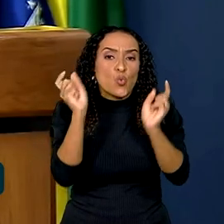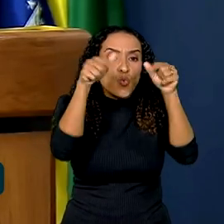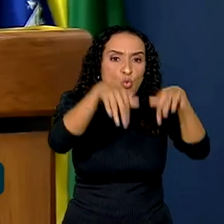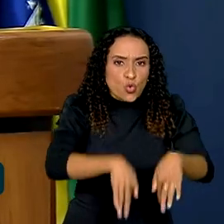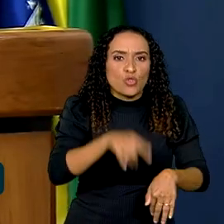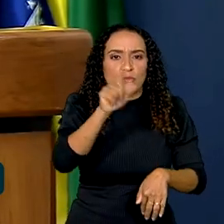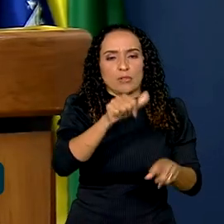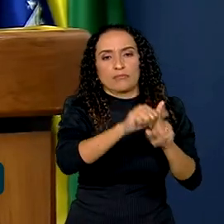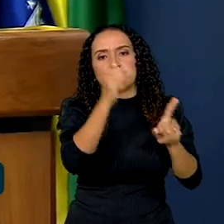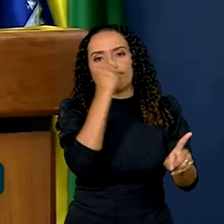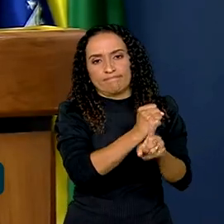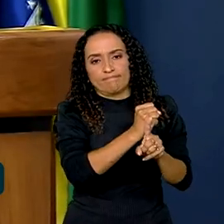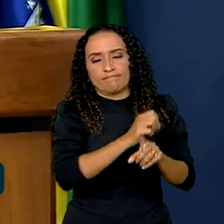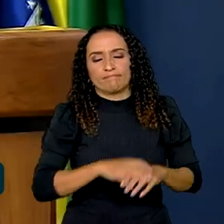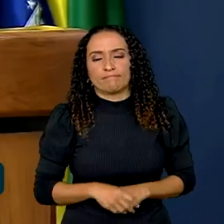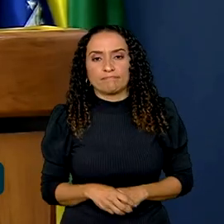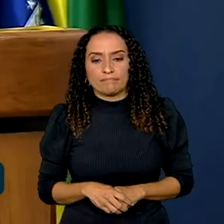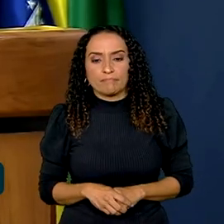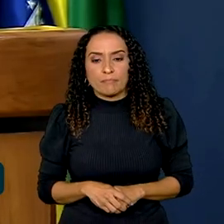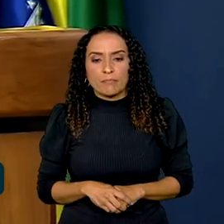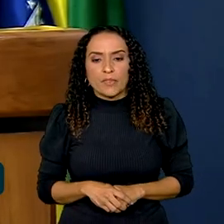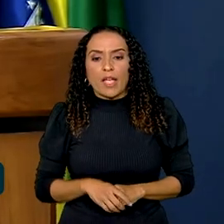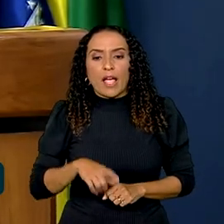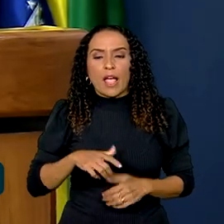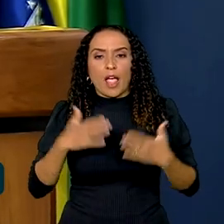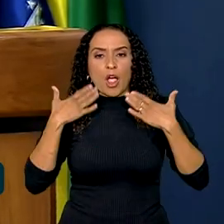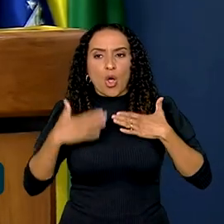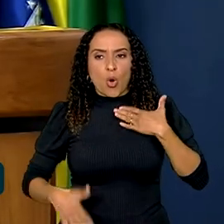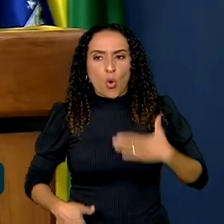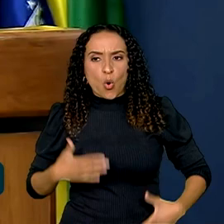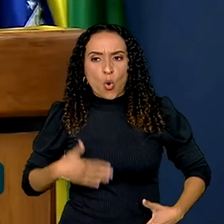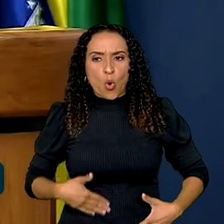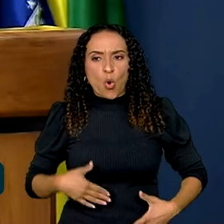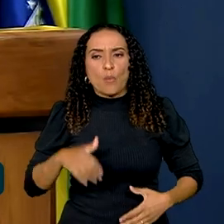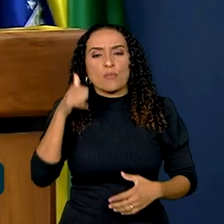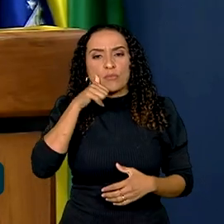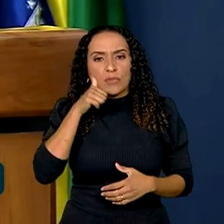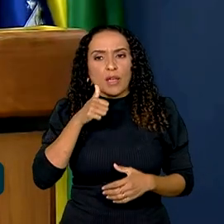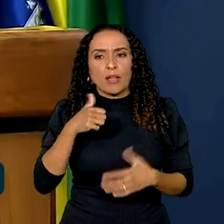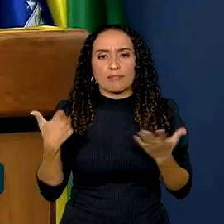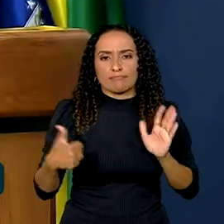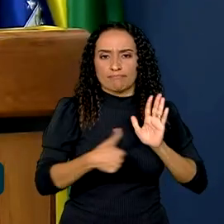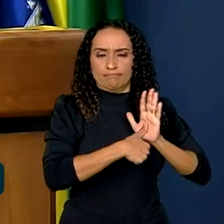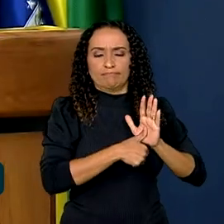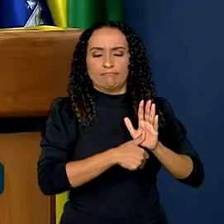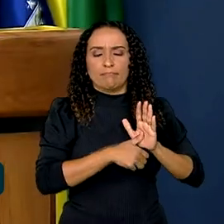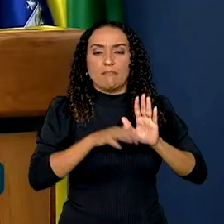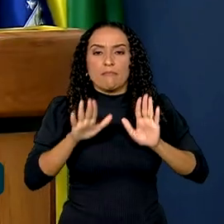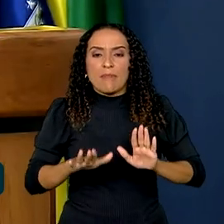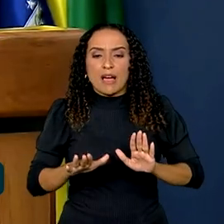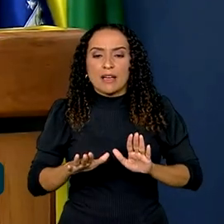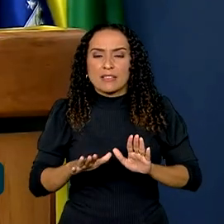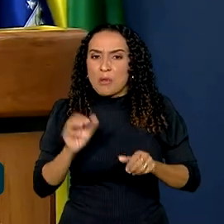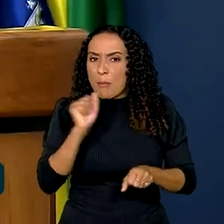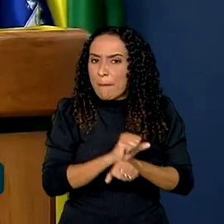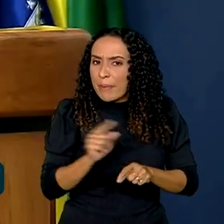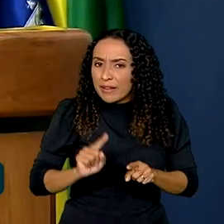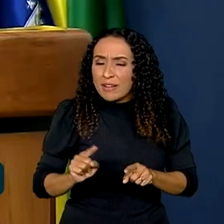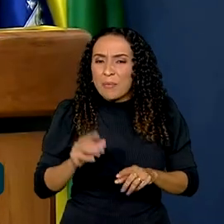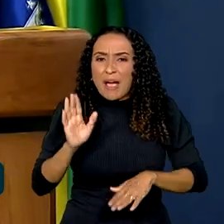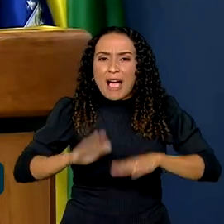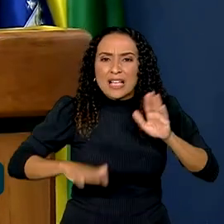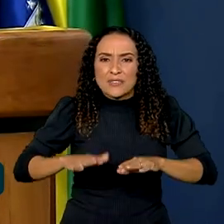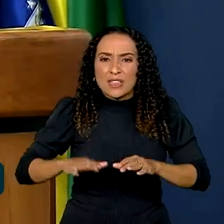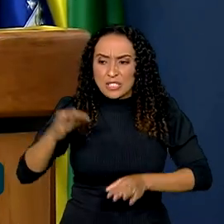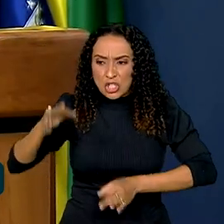feminicídio, que é o corpo da mulher, a identidade da mulher. Mas não para aí, porque muitas vezes